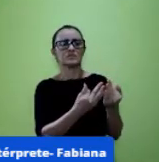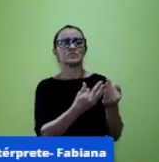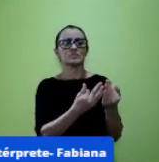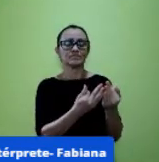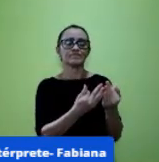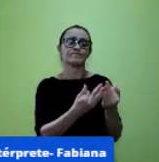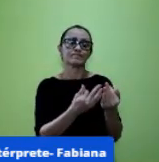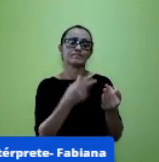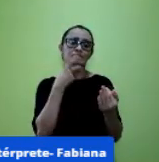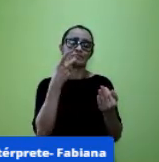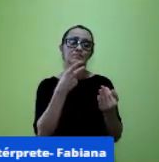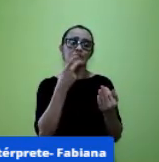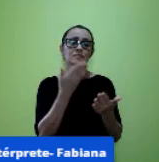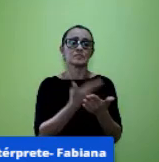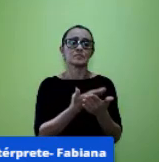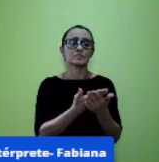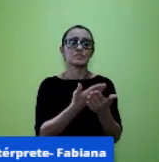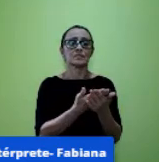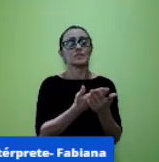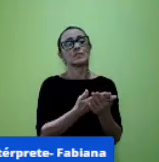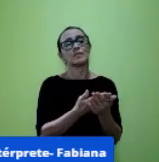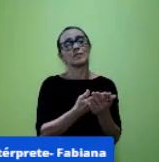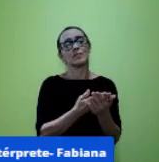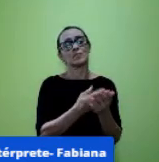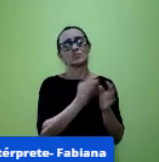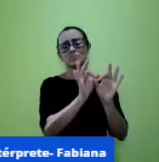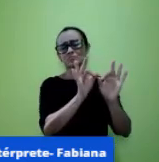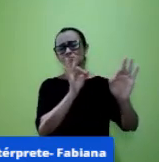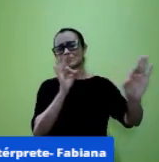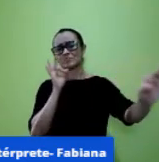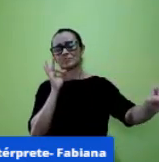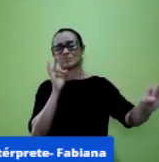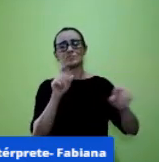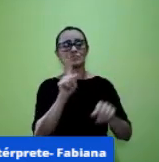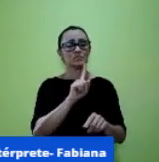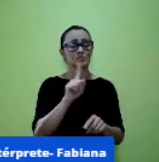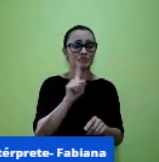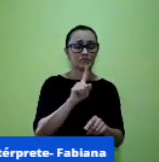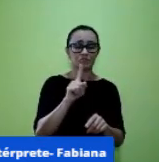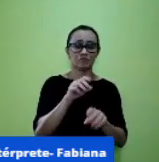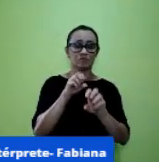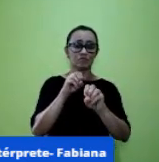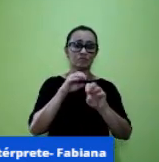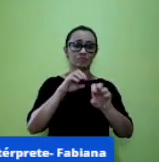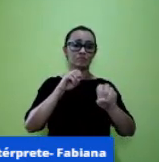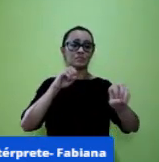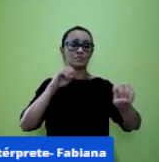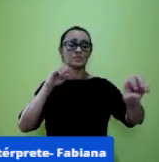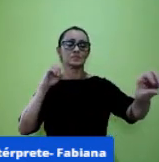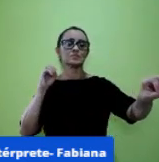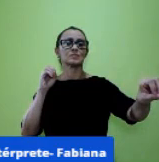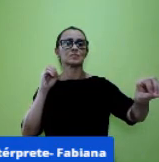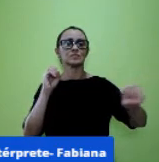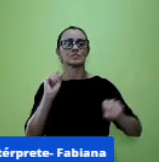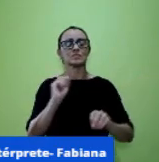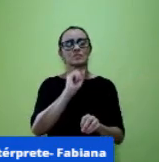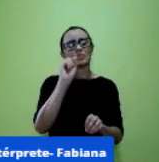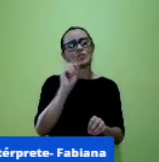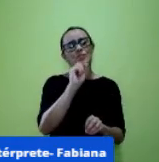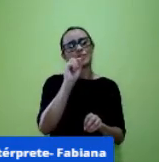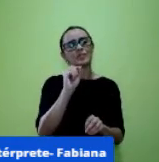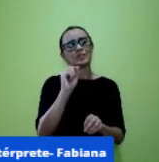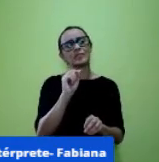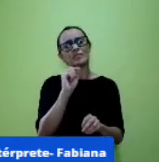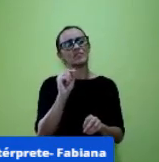distância e não nós estamos no ensino remoto mas o que significa então educação remota ensino